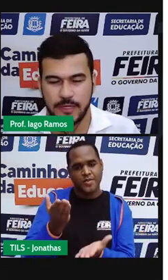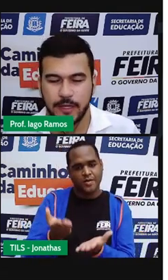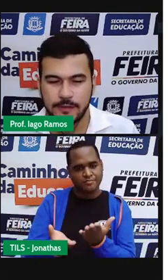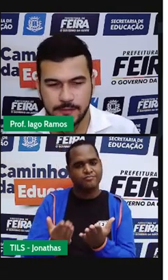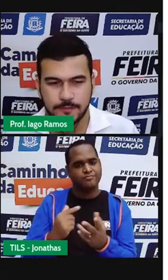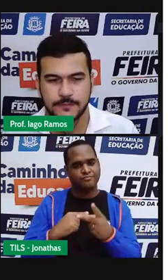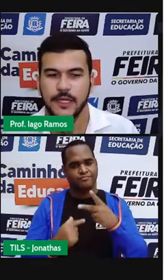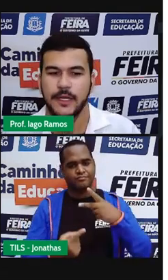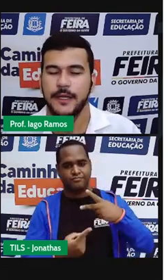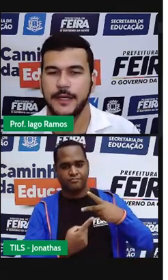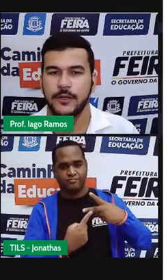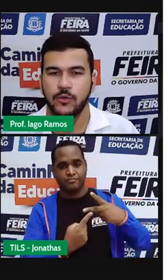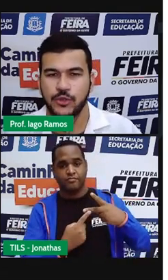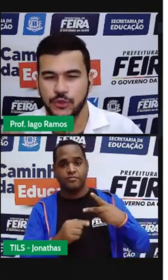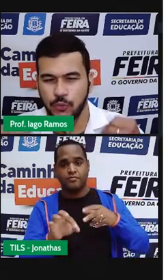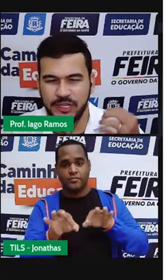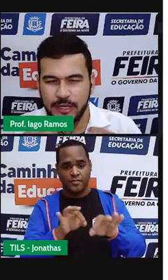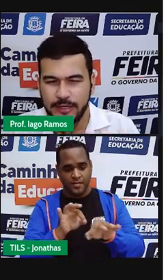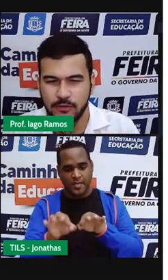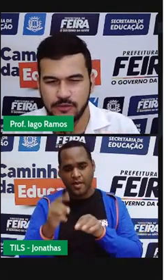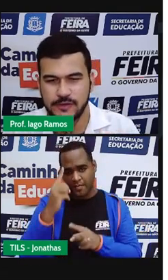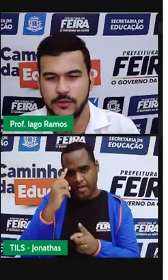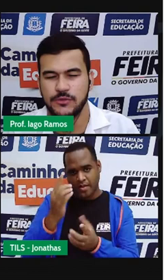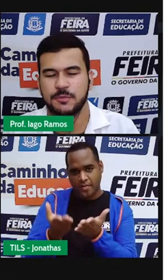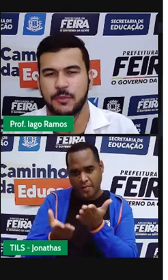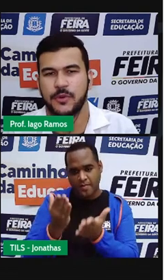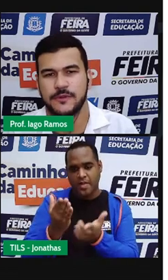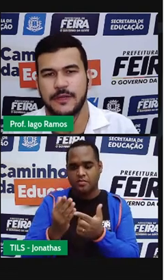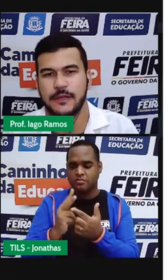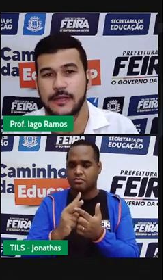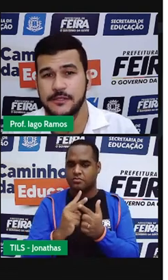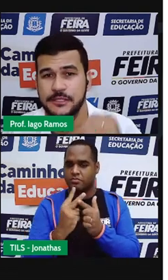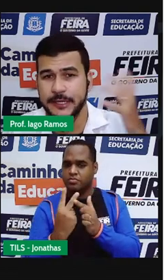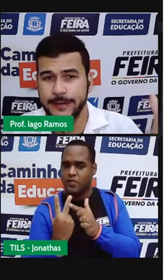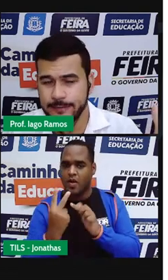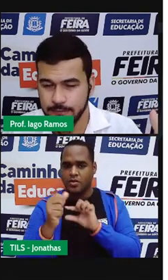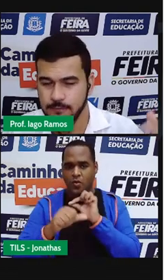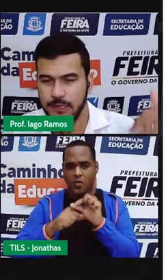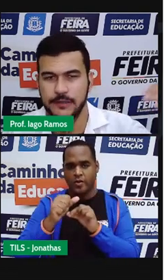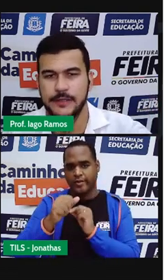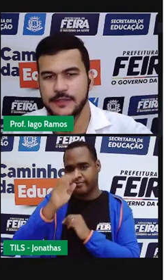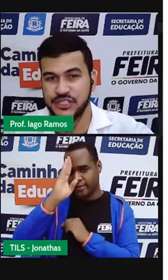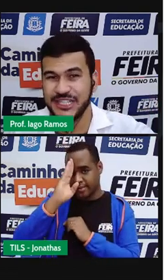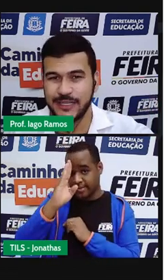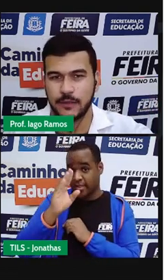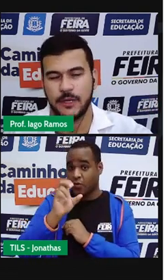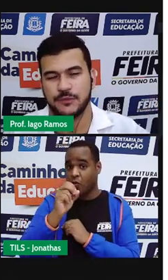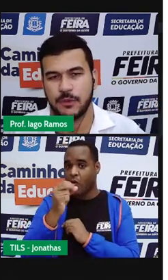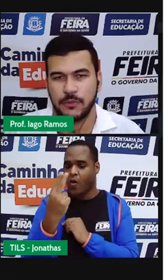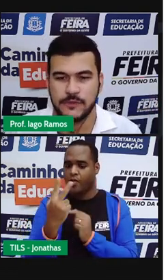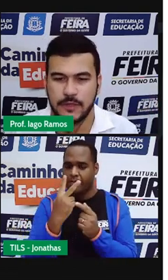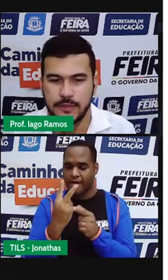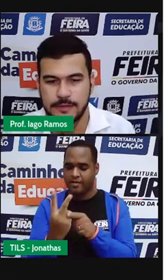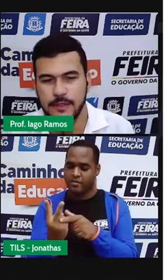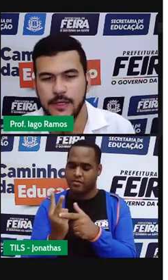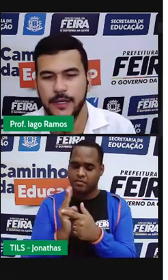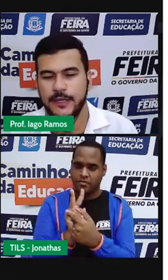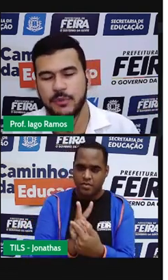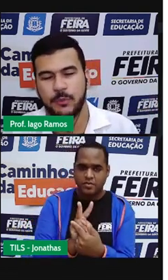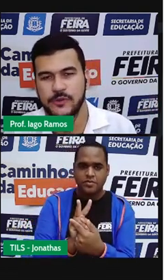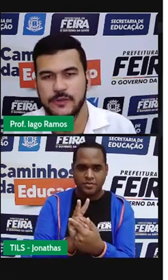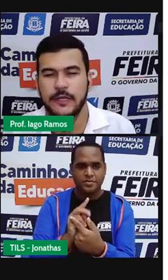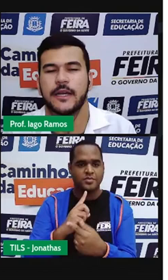proporcionais e construir aí a noção de proporcionalidade direta, grandezas diretamente proporcionais